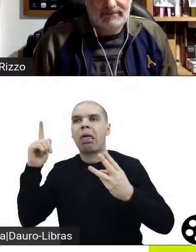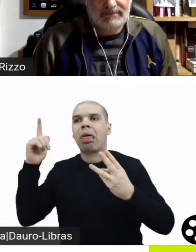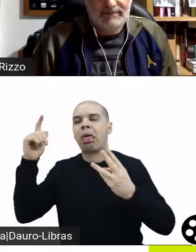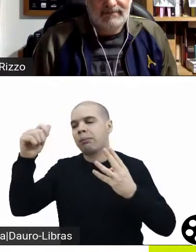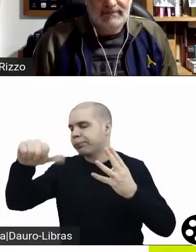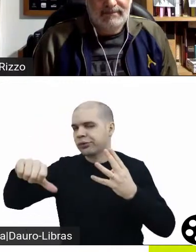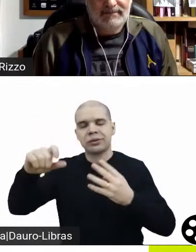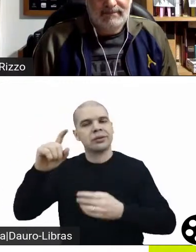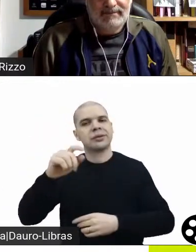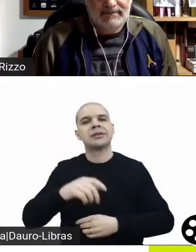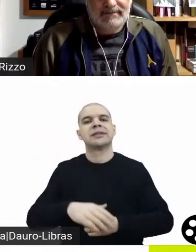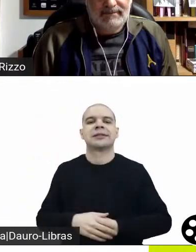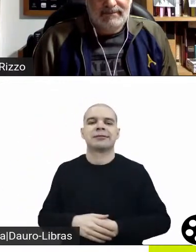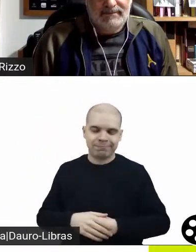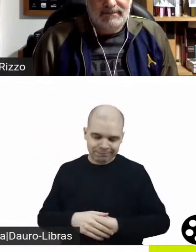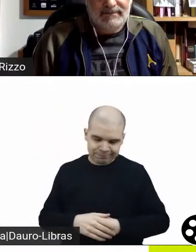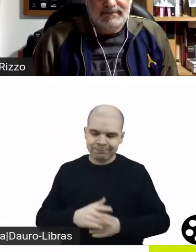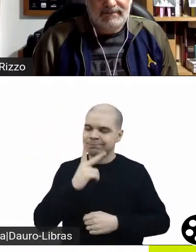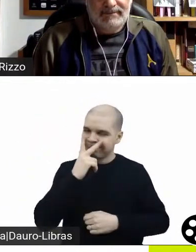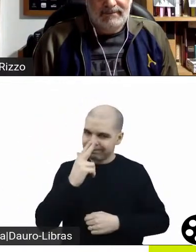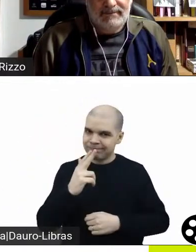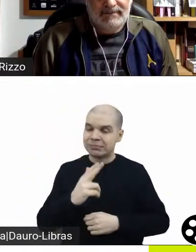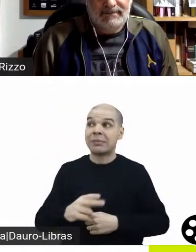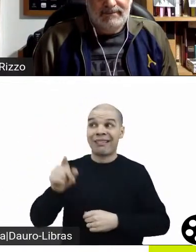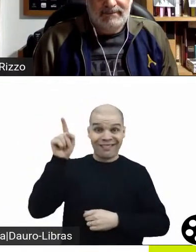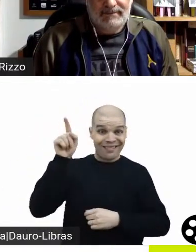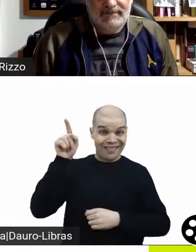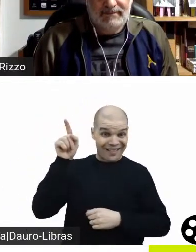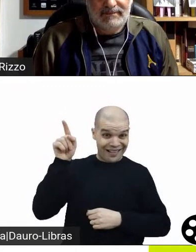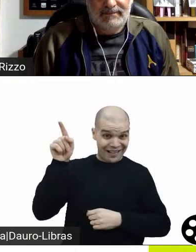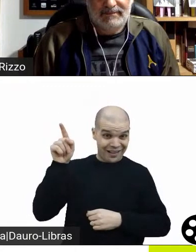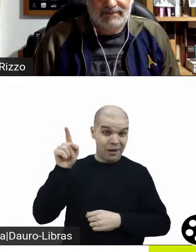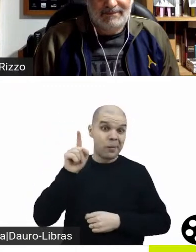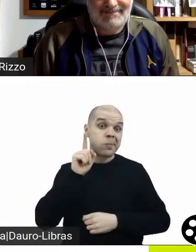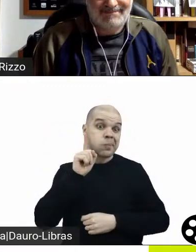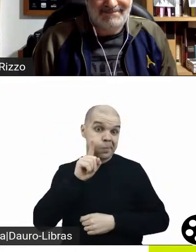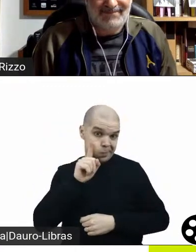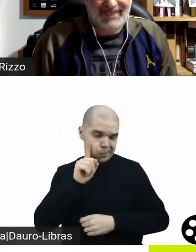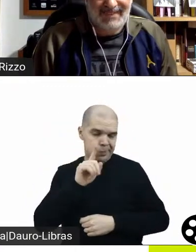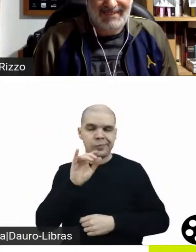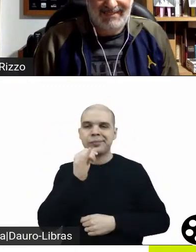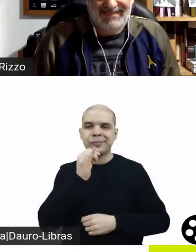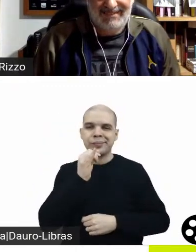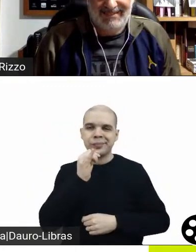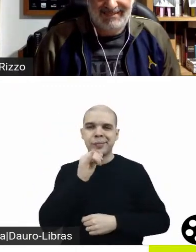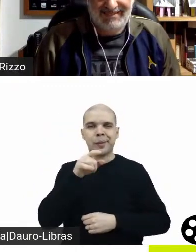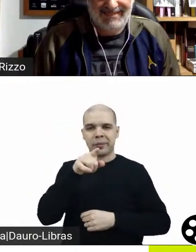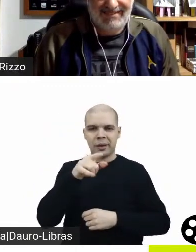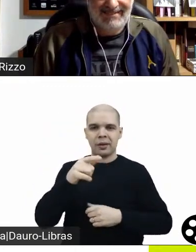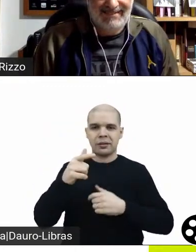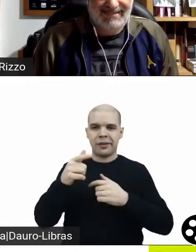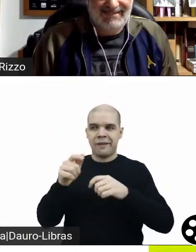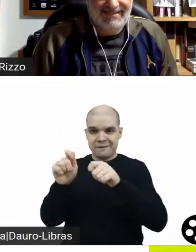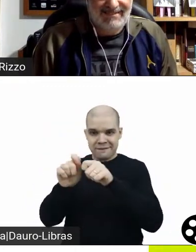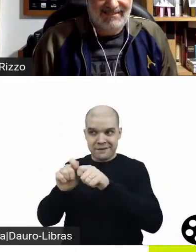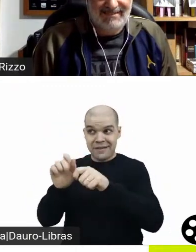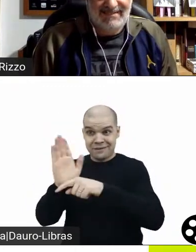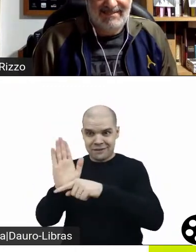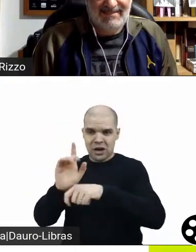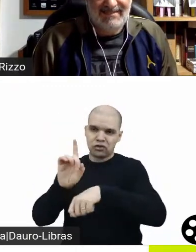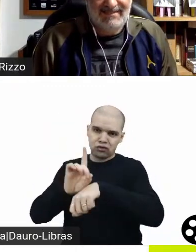chamada stress strikes. você tem três erros no terceiro strike que você está fora, vendo beisebol. Os diretores